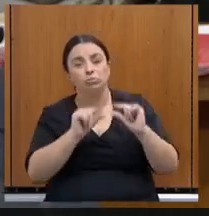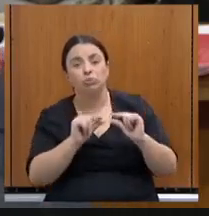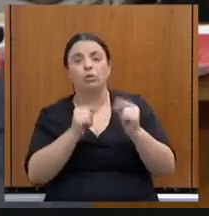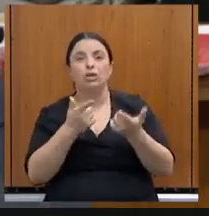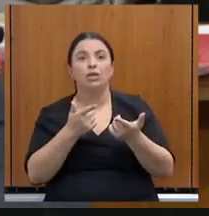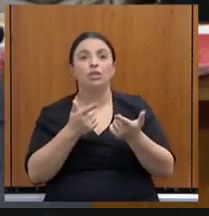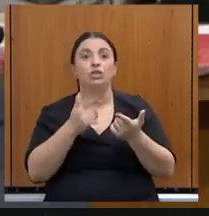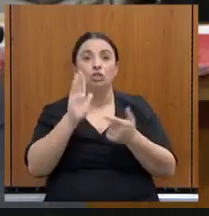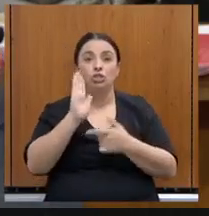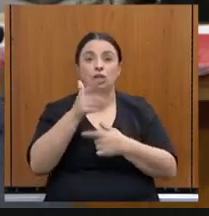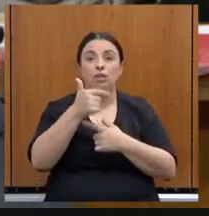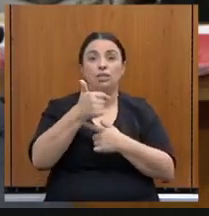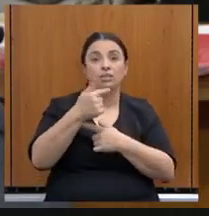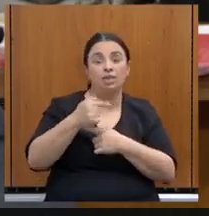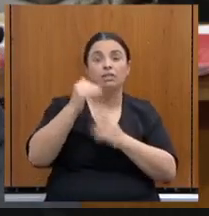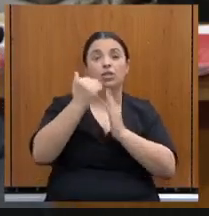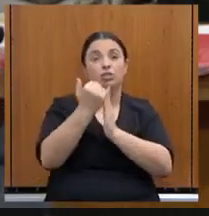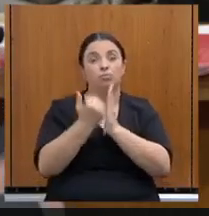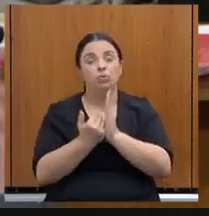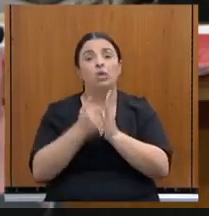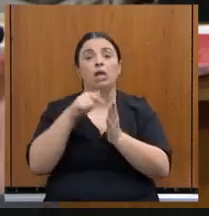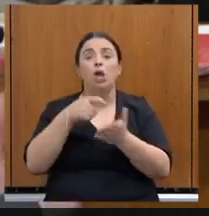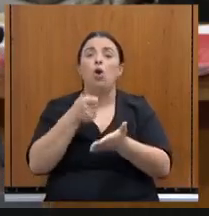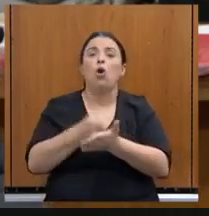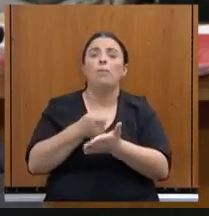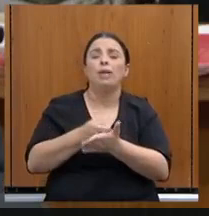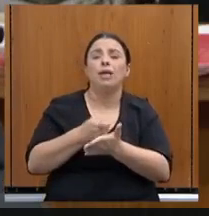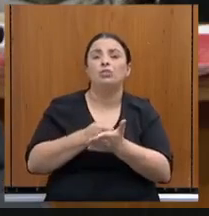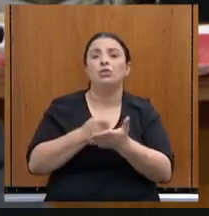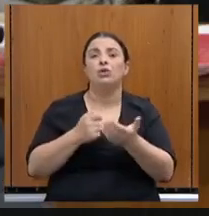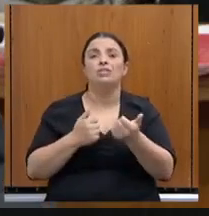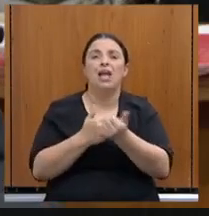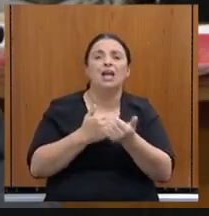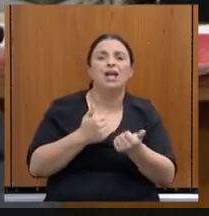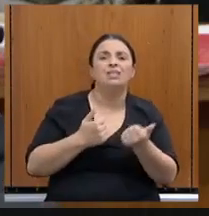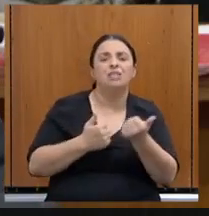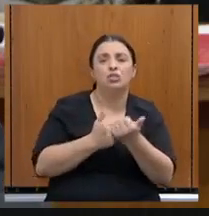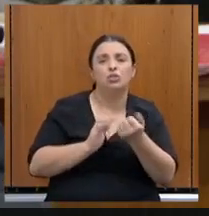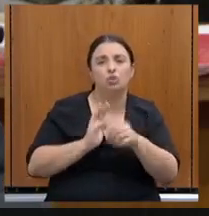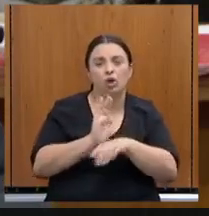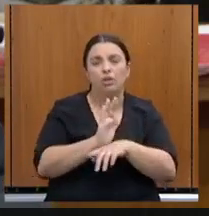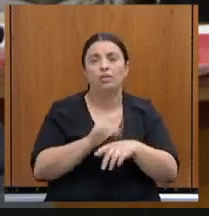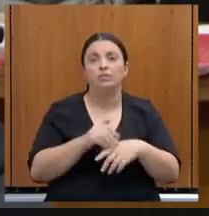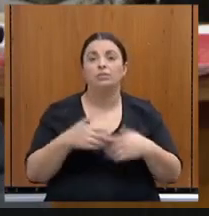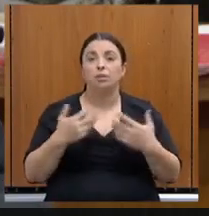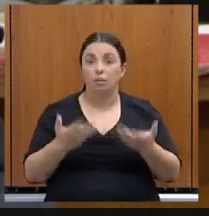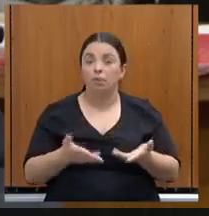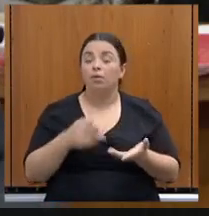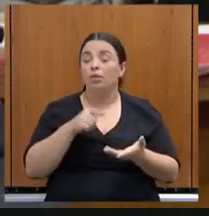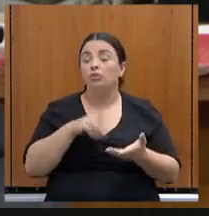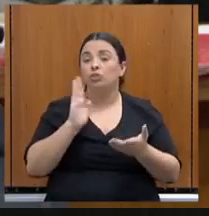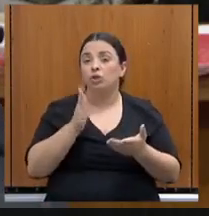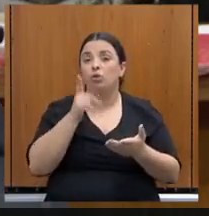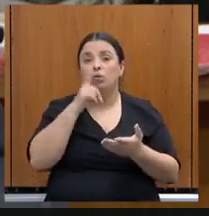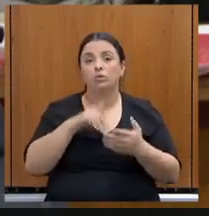de obrigações acessórias, é o objetivo realmente a de simplificação tributária naquela questão de